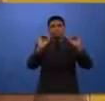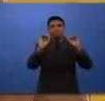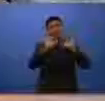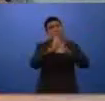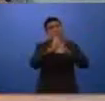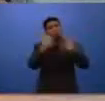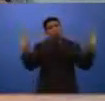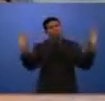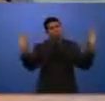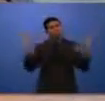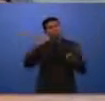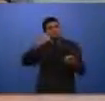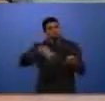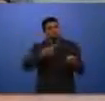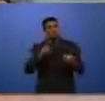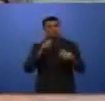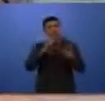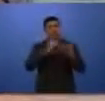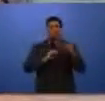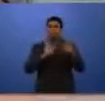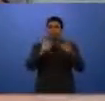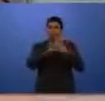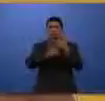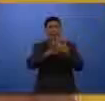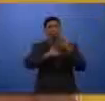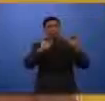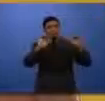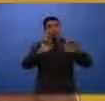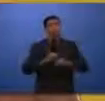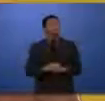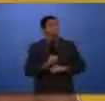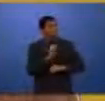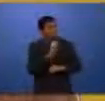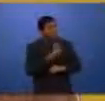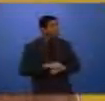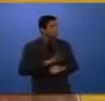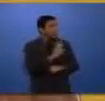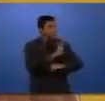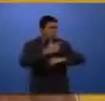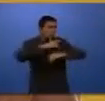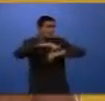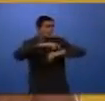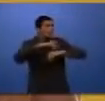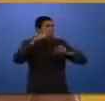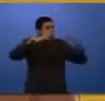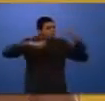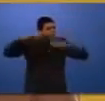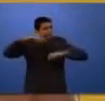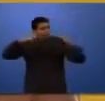que comporta essas informações. Ok, Tenente. Qual é o tempo para a polícia verificar essa denúncia?